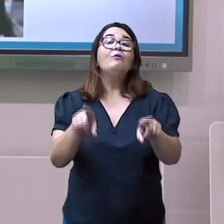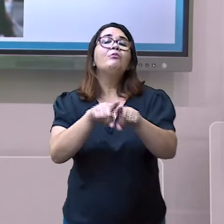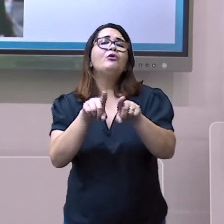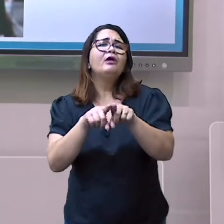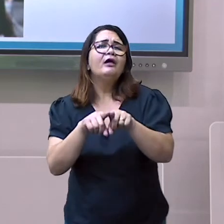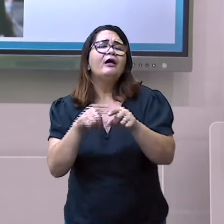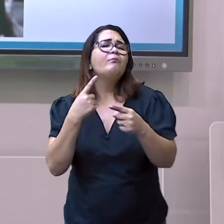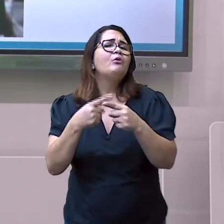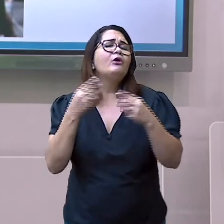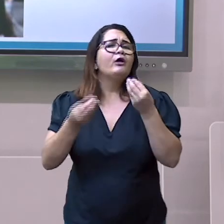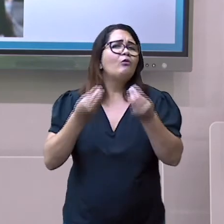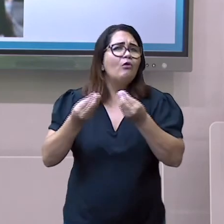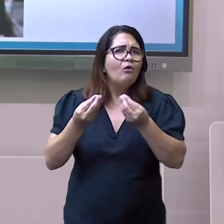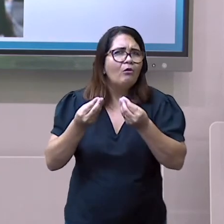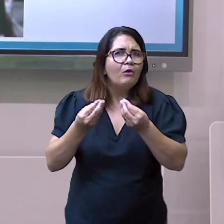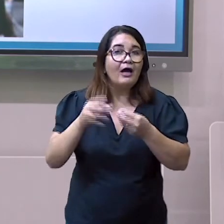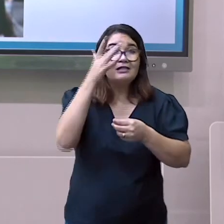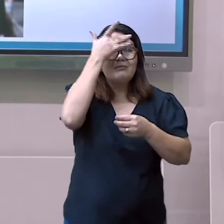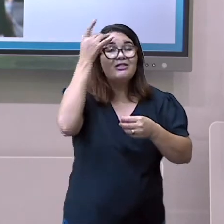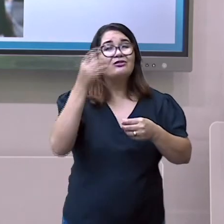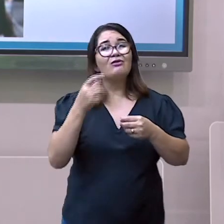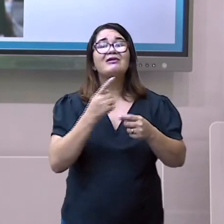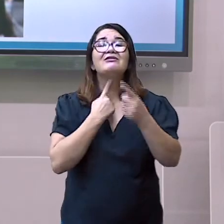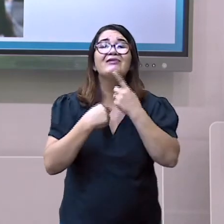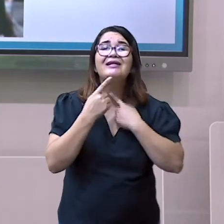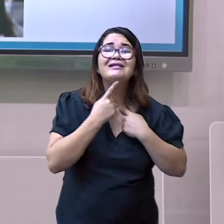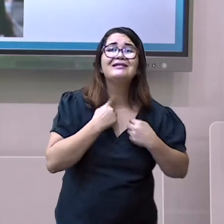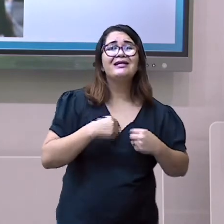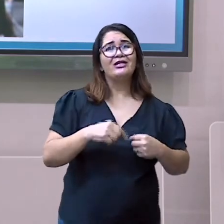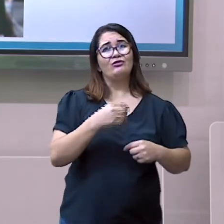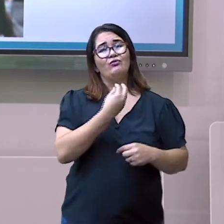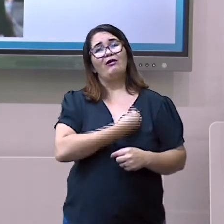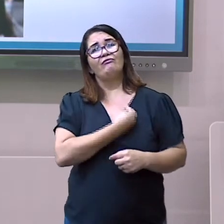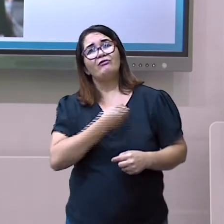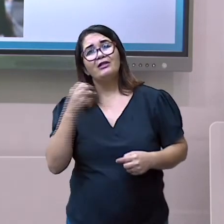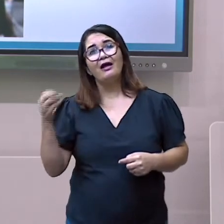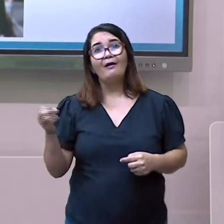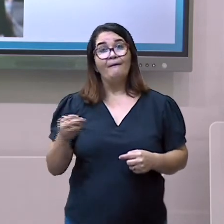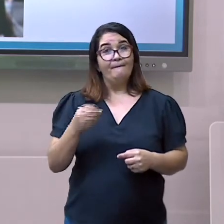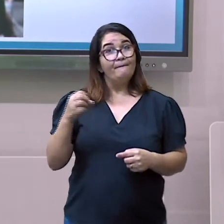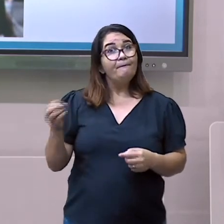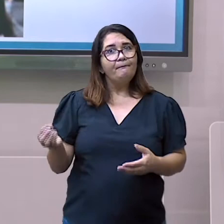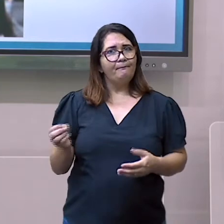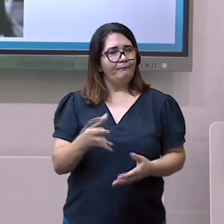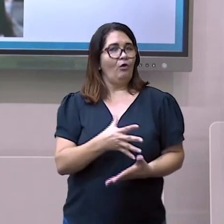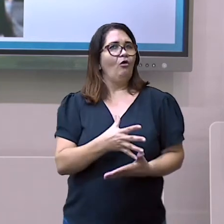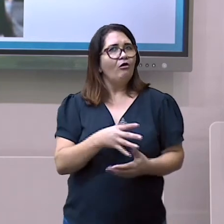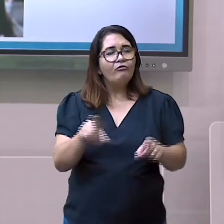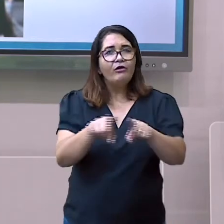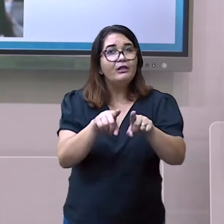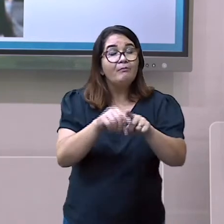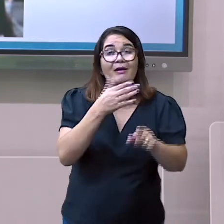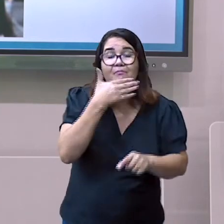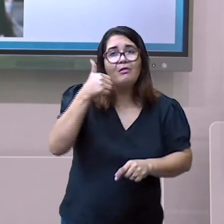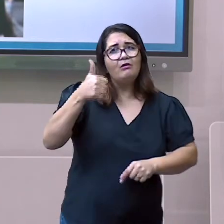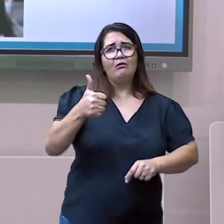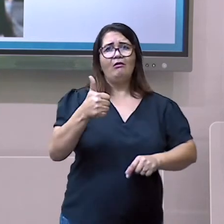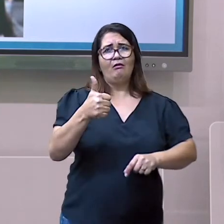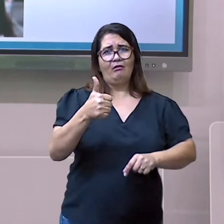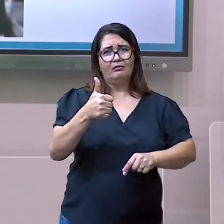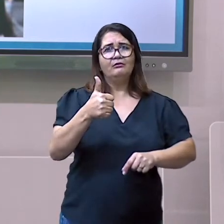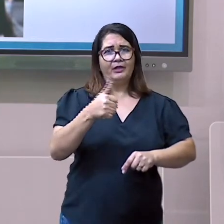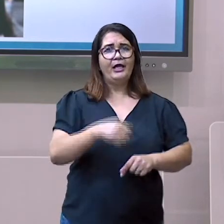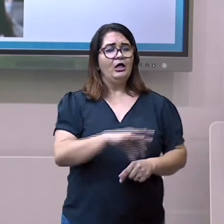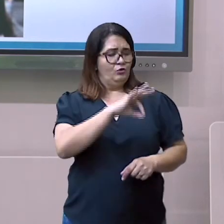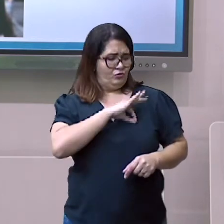vida nas cidades passaram a atrair os habitantes do campo. Essa tendência, porém, não foi uma